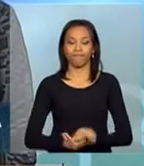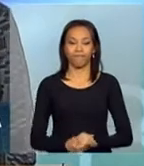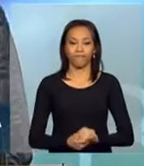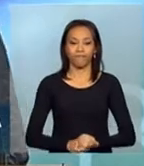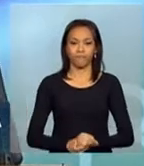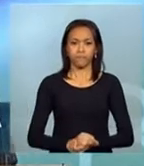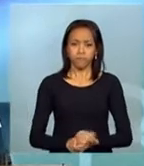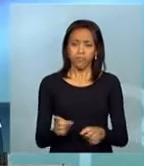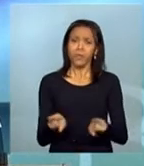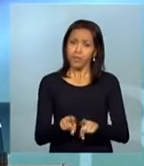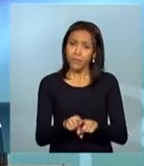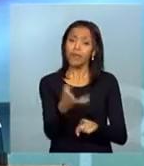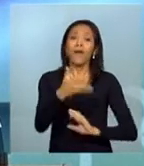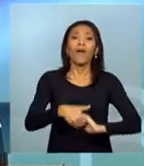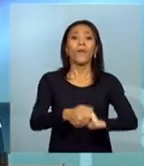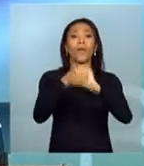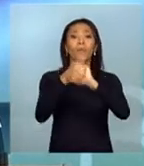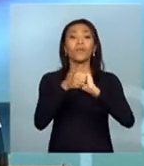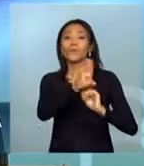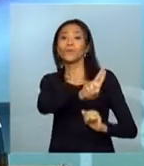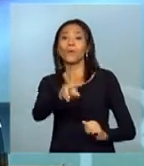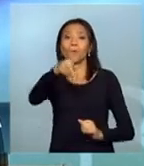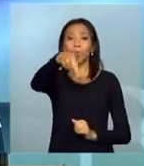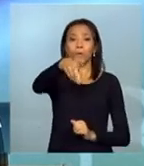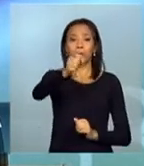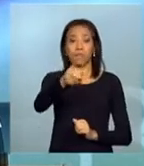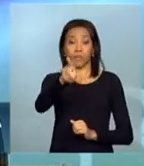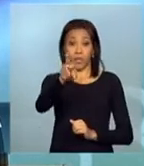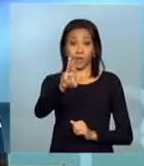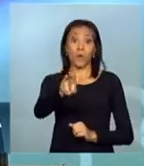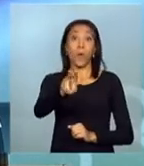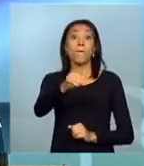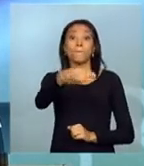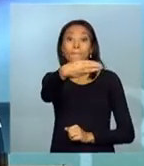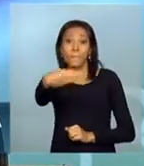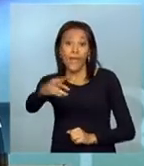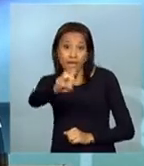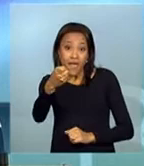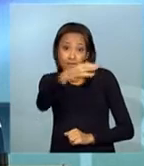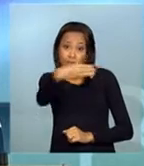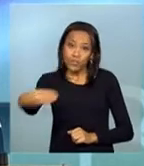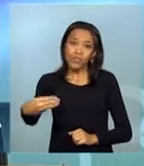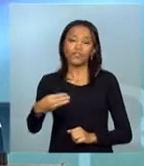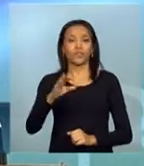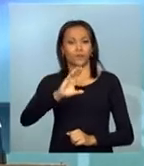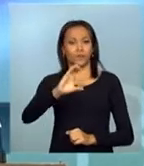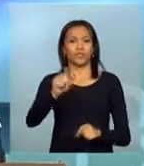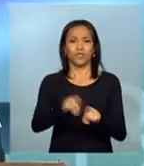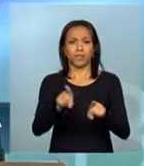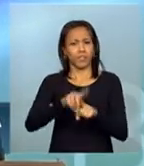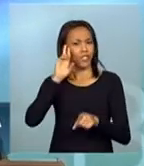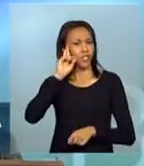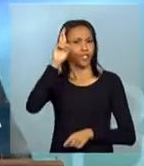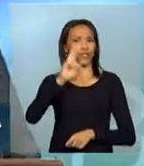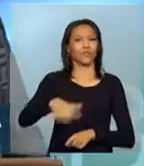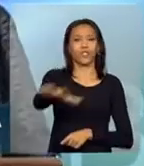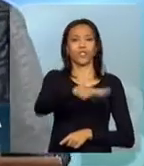Queria cumprimentar o senhor Pedro Brito, ex-ministro-chefe da Secretaria de Portos e diretor-geral da ANTAC.